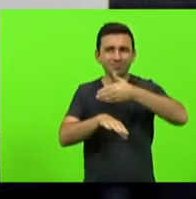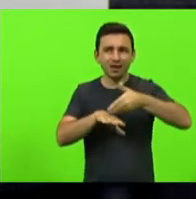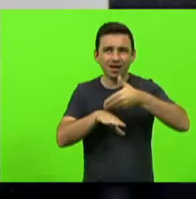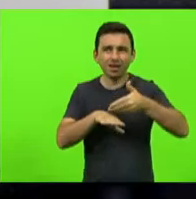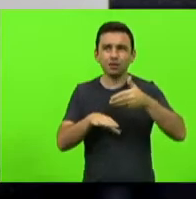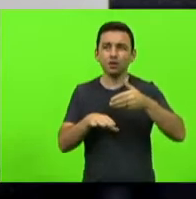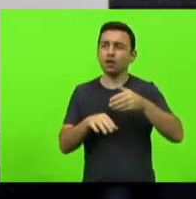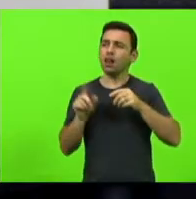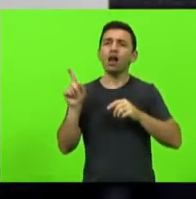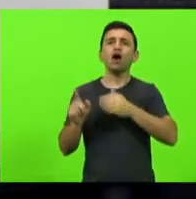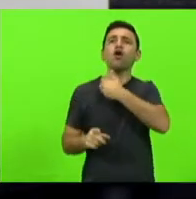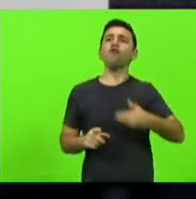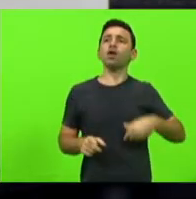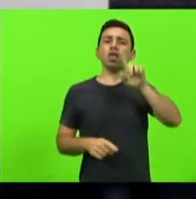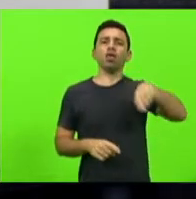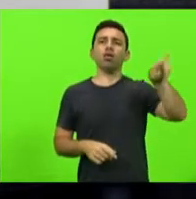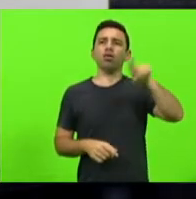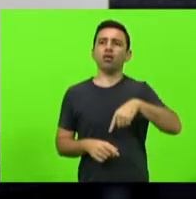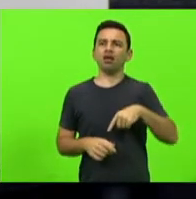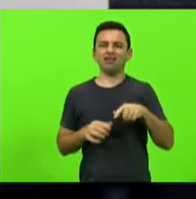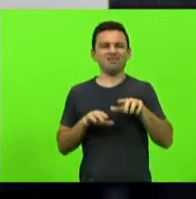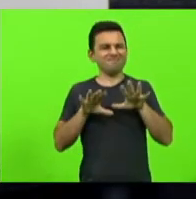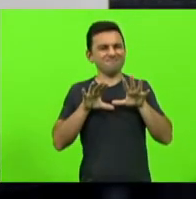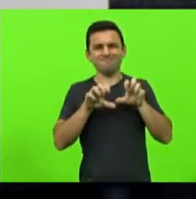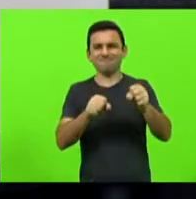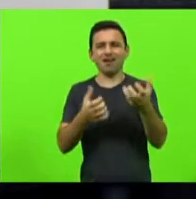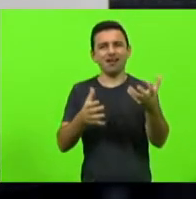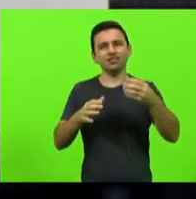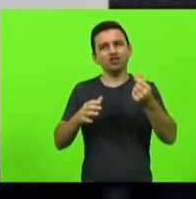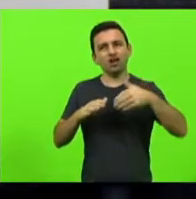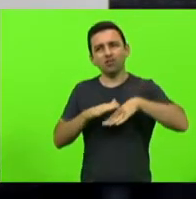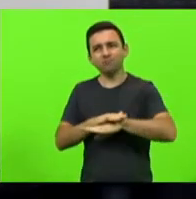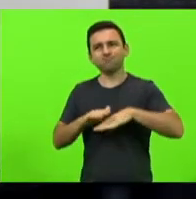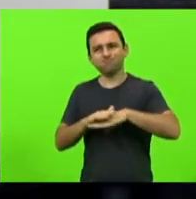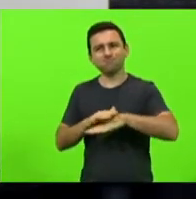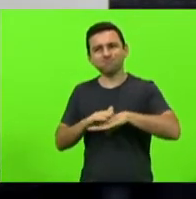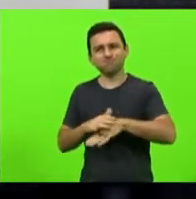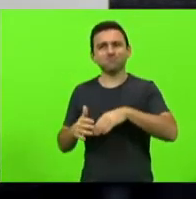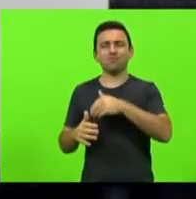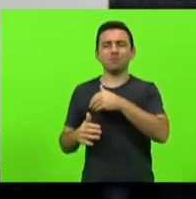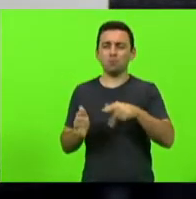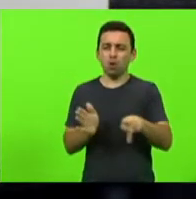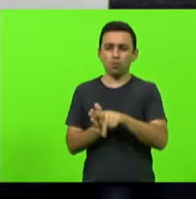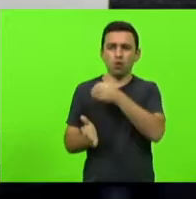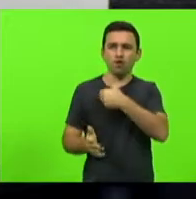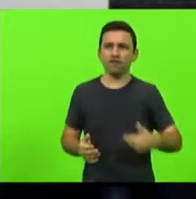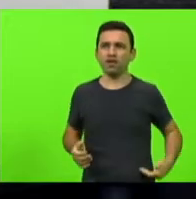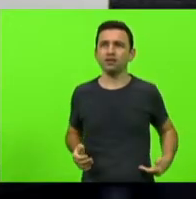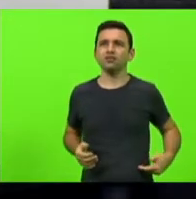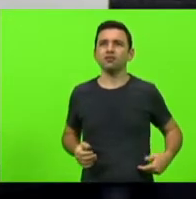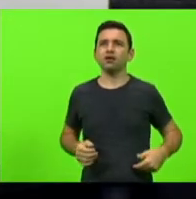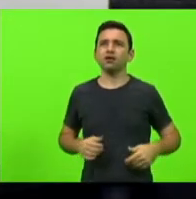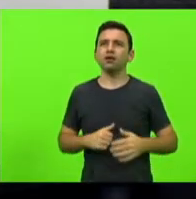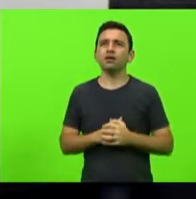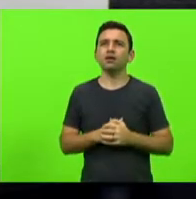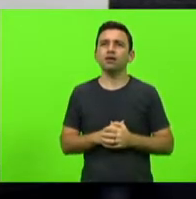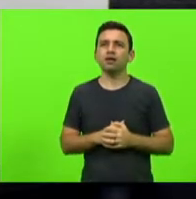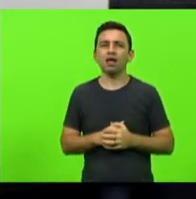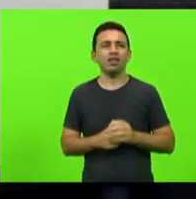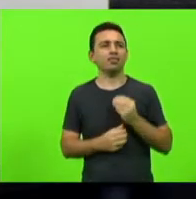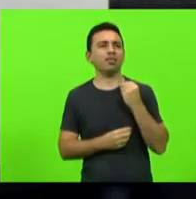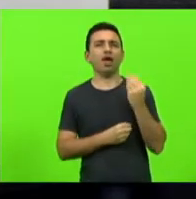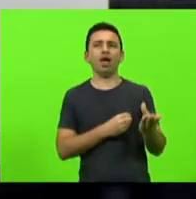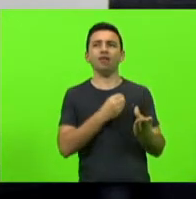governador Carlos Moisés na voracidade de encher o cofre do Estado para sair por aí dando dinheiro